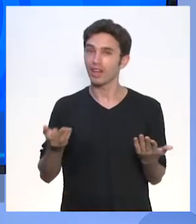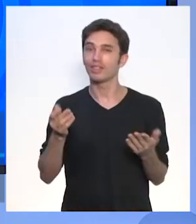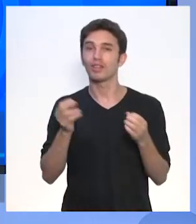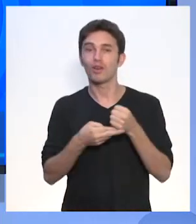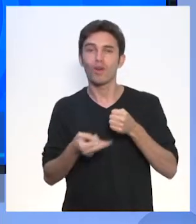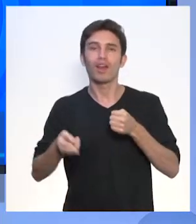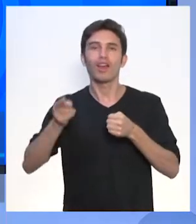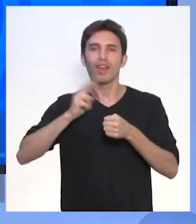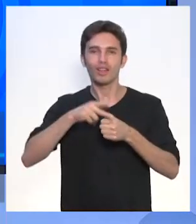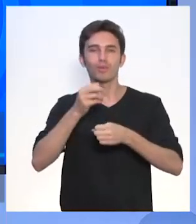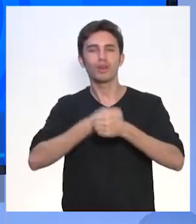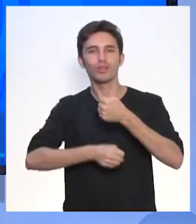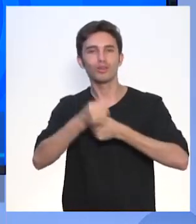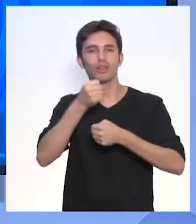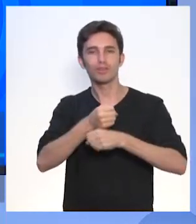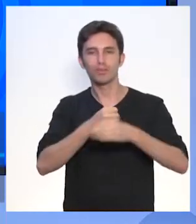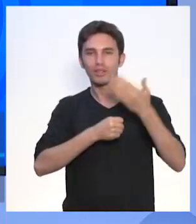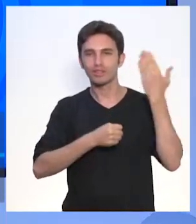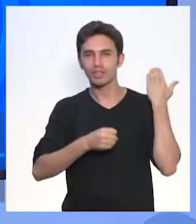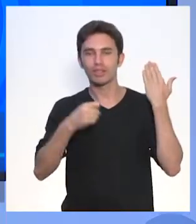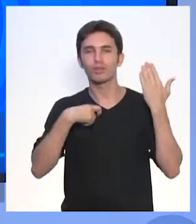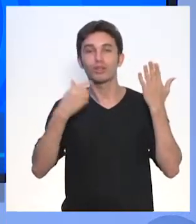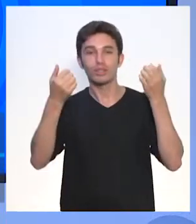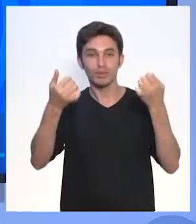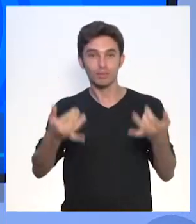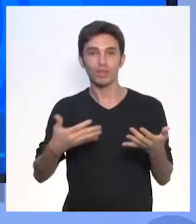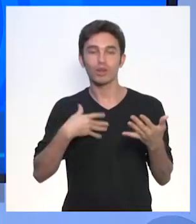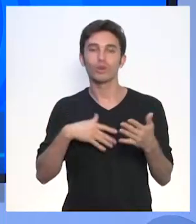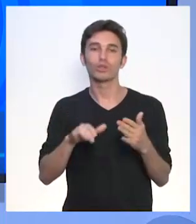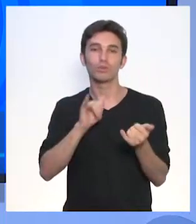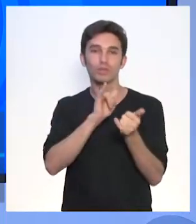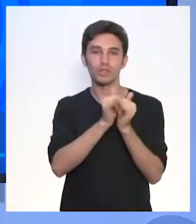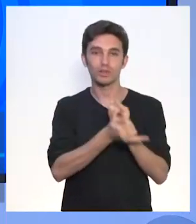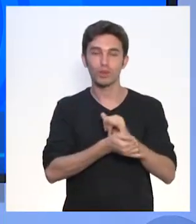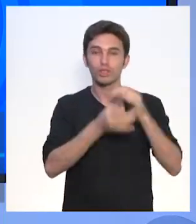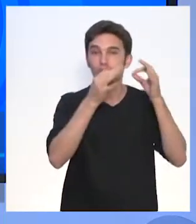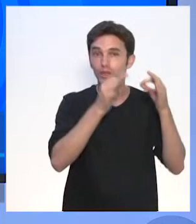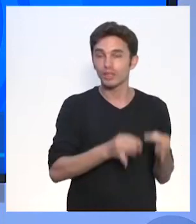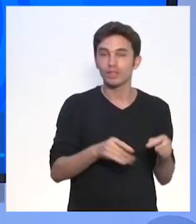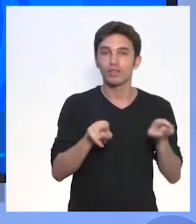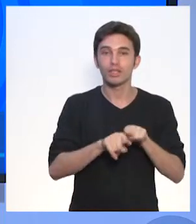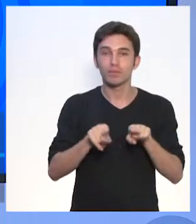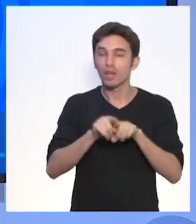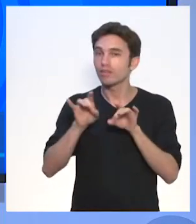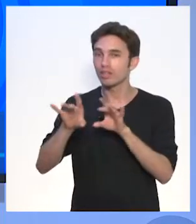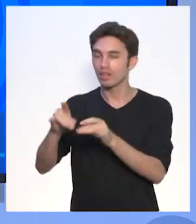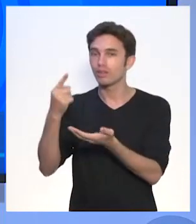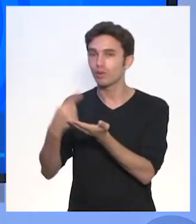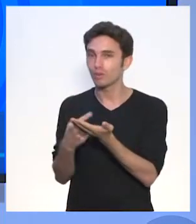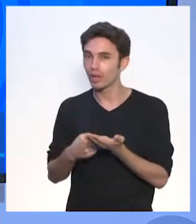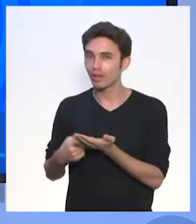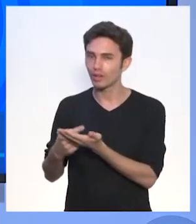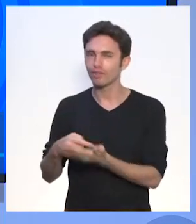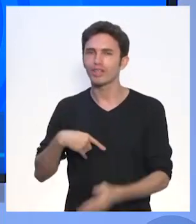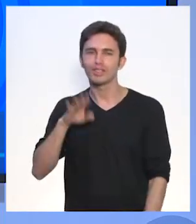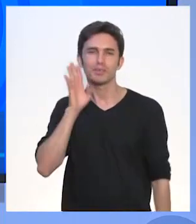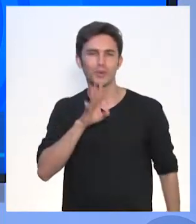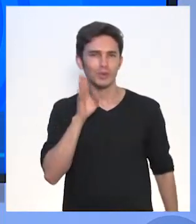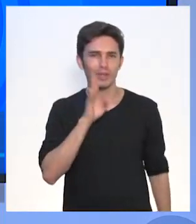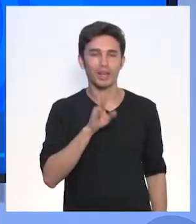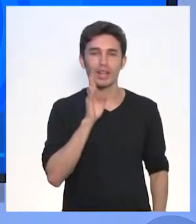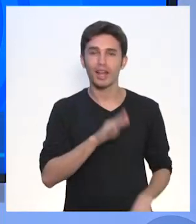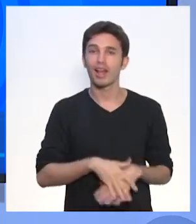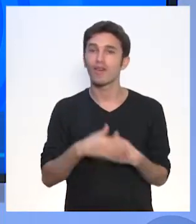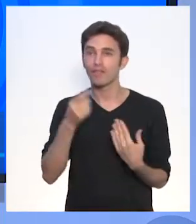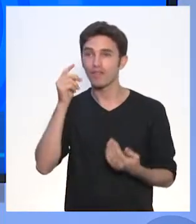retomada do que tivemos ano passado, quando falamos dos esportes de precisão e o técnico-combinatório. Vai ser muito bacana